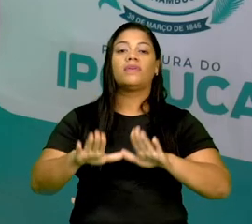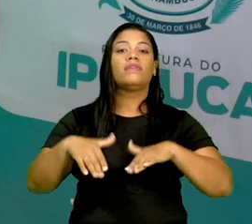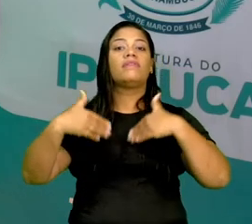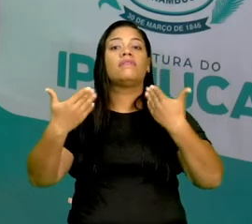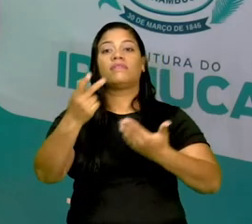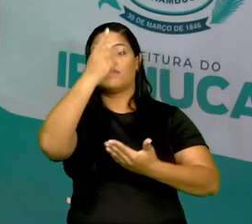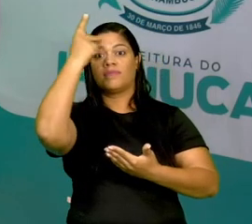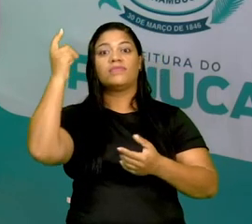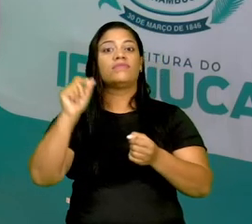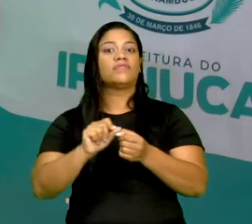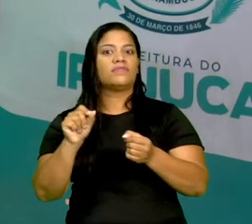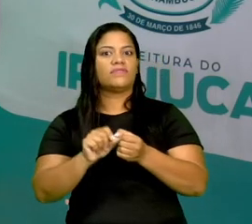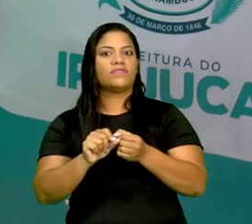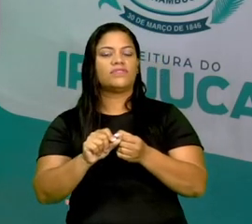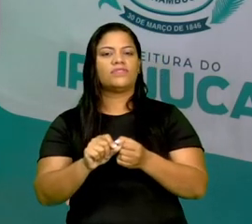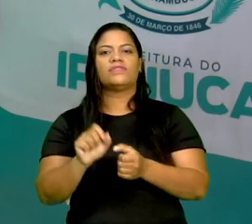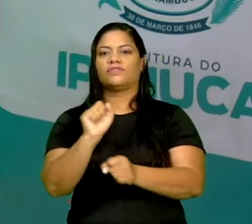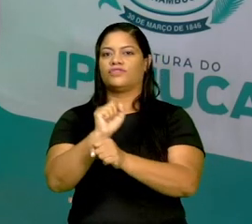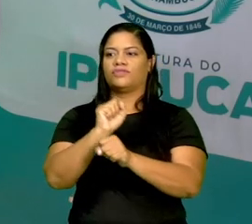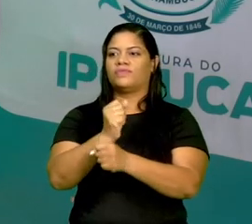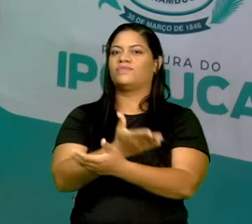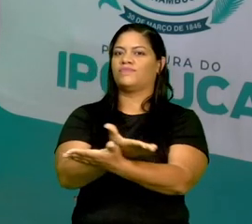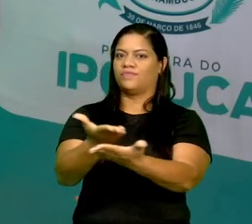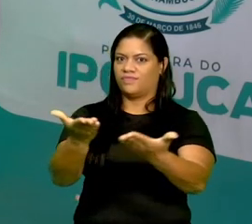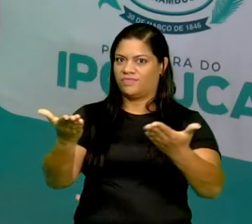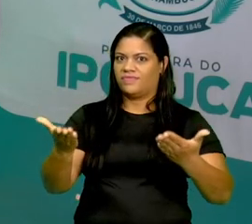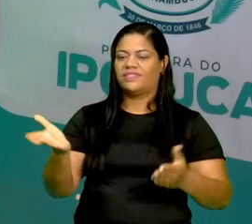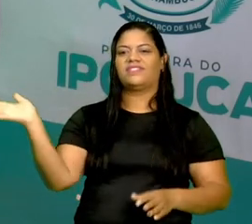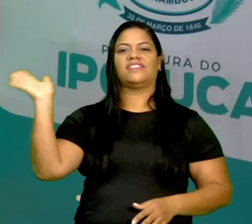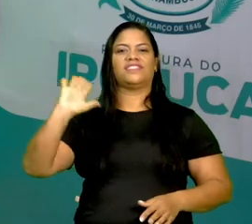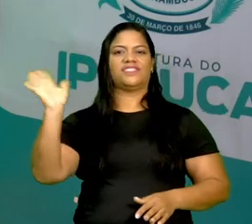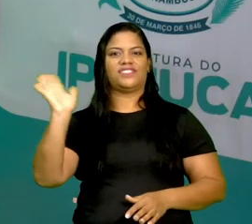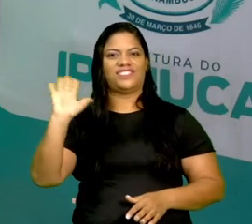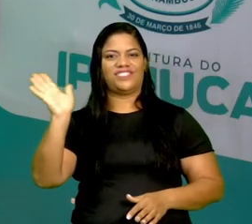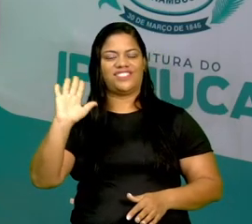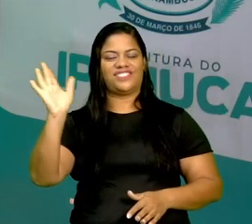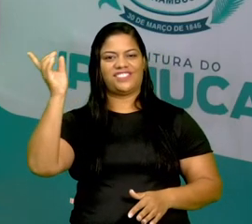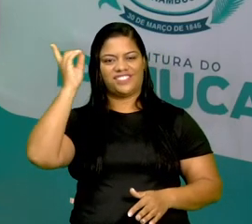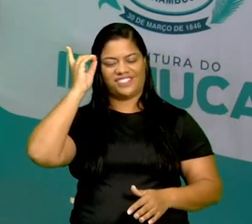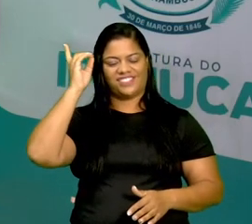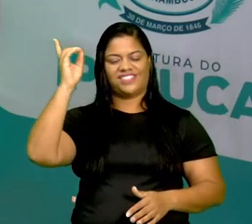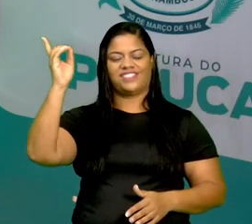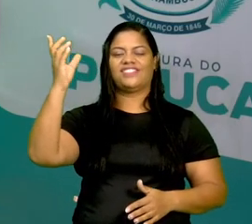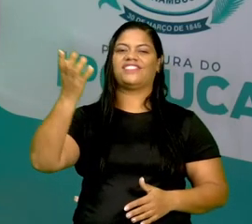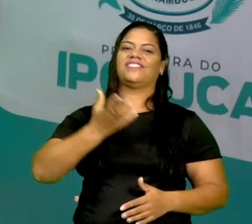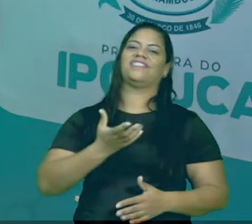construiu? Eu aguardo vocês na próxima aula. Até lá, se Deus quiser.